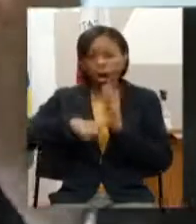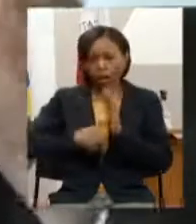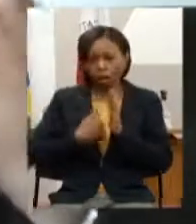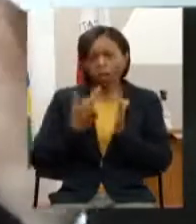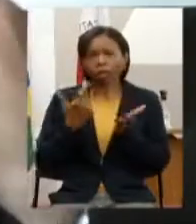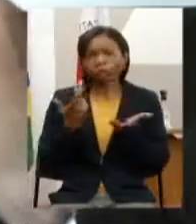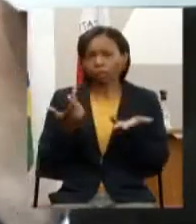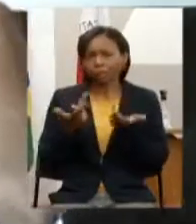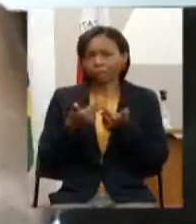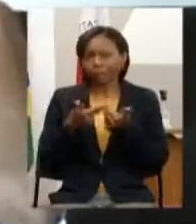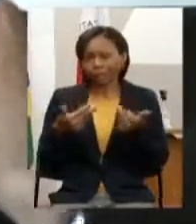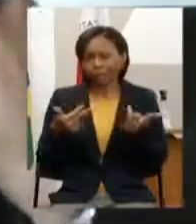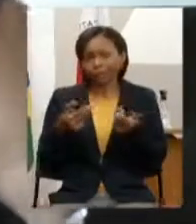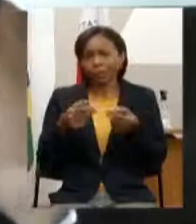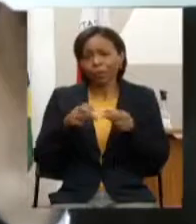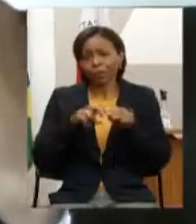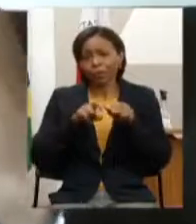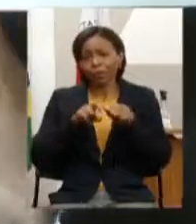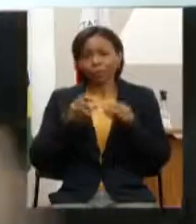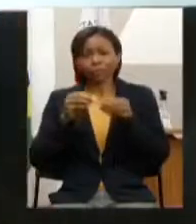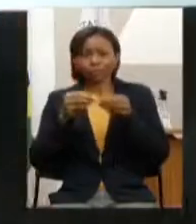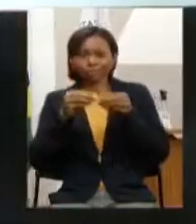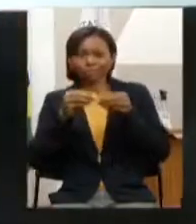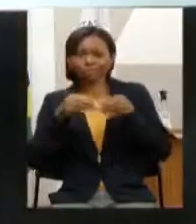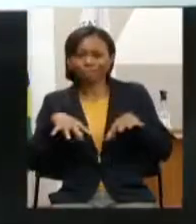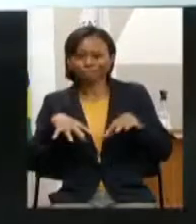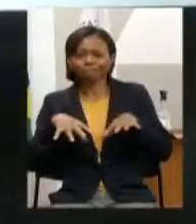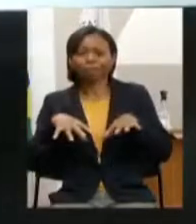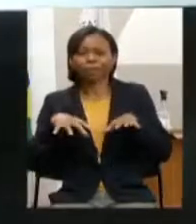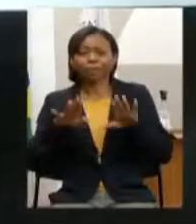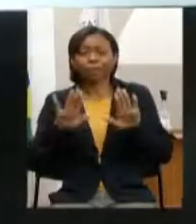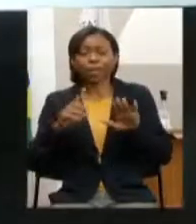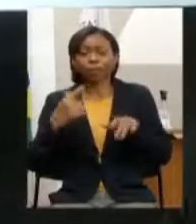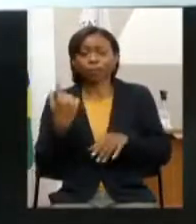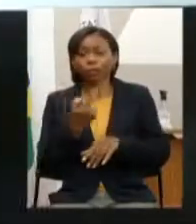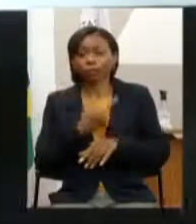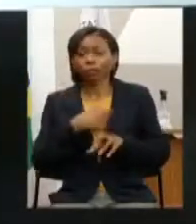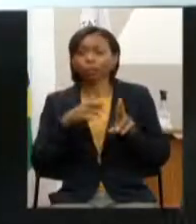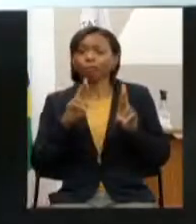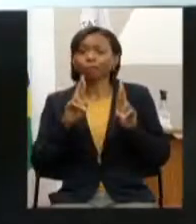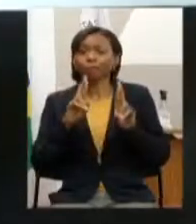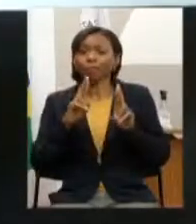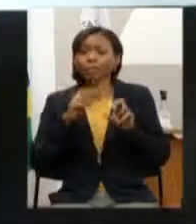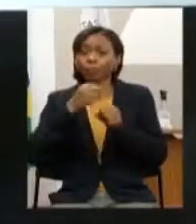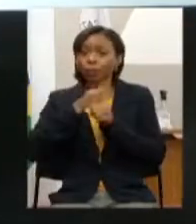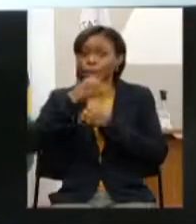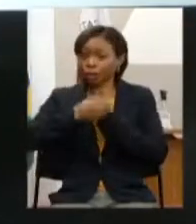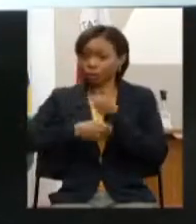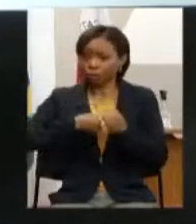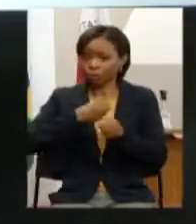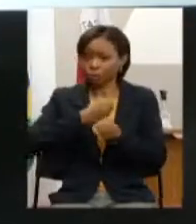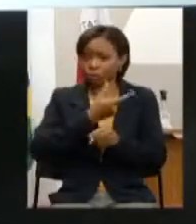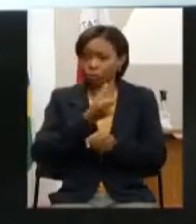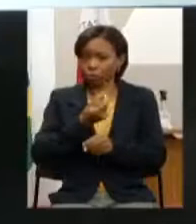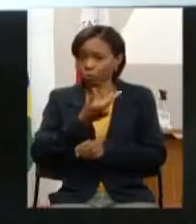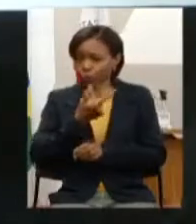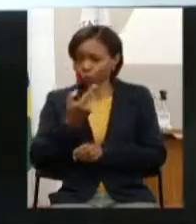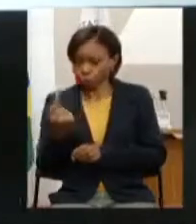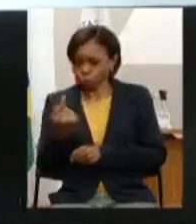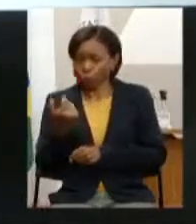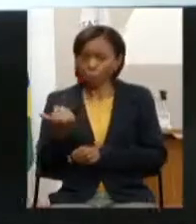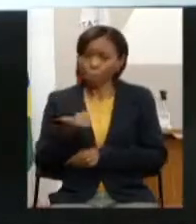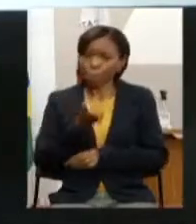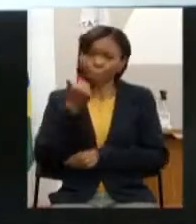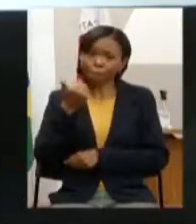então realmente ficou prejudicado por isso que eu falo que a gente tem a esperança de que em 2021 a gente vai ter um ano melhor do ponto de vista de